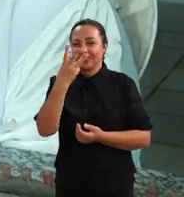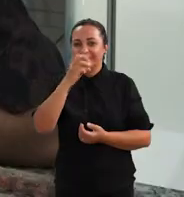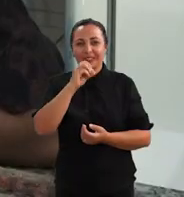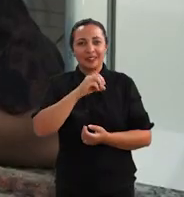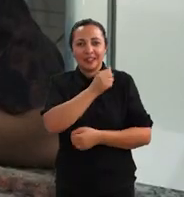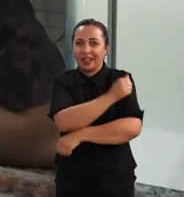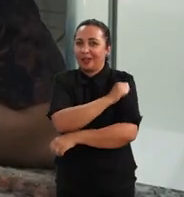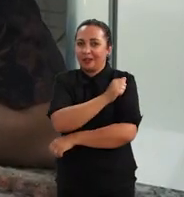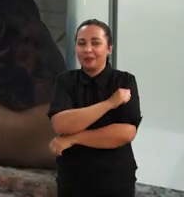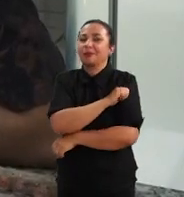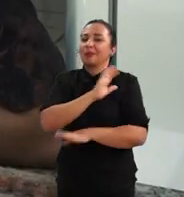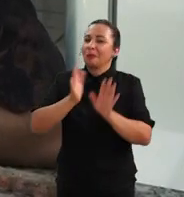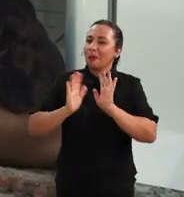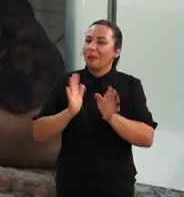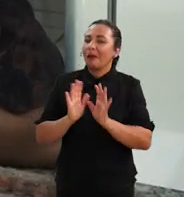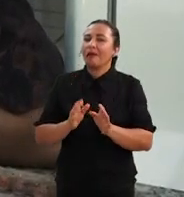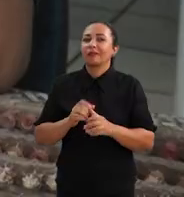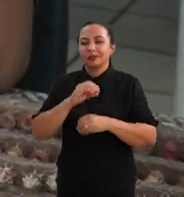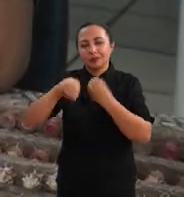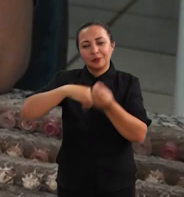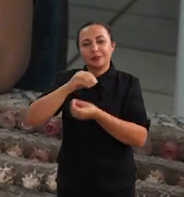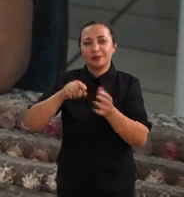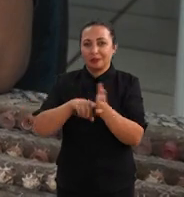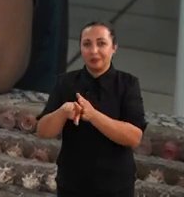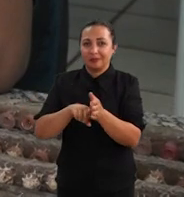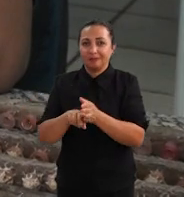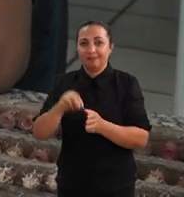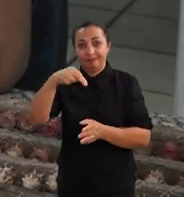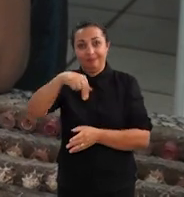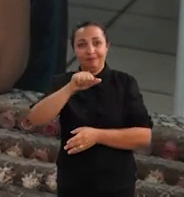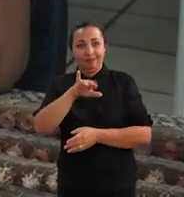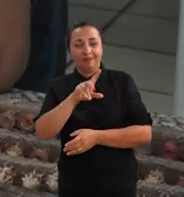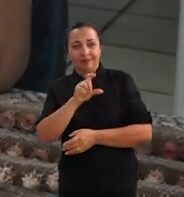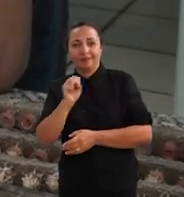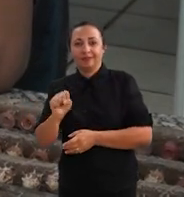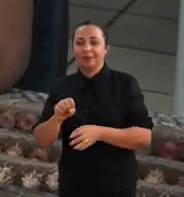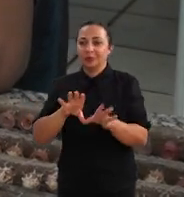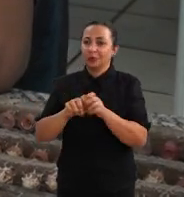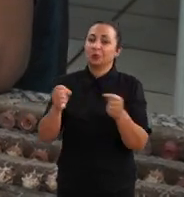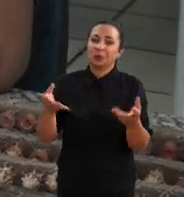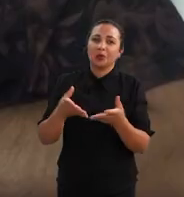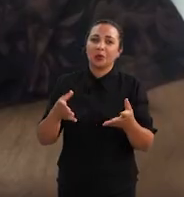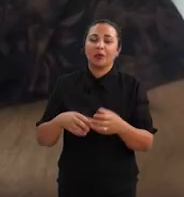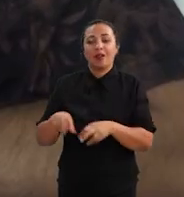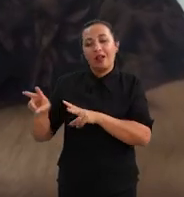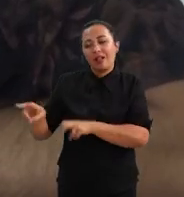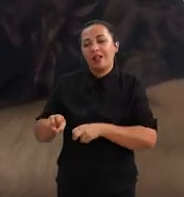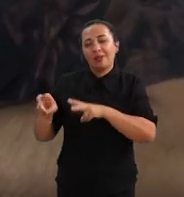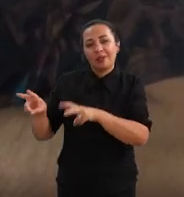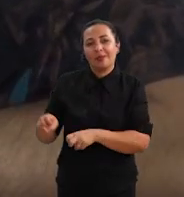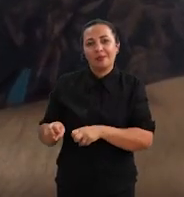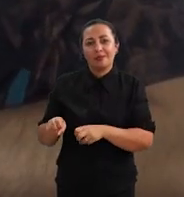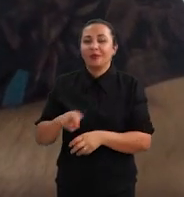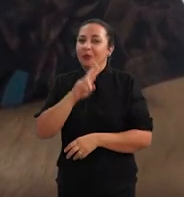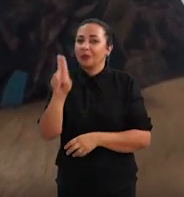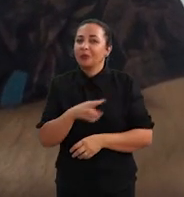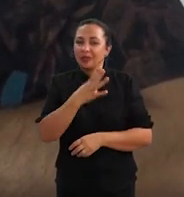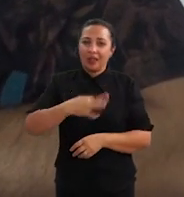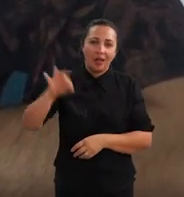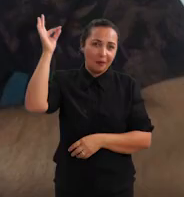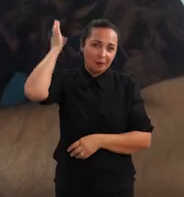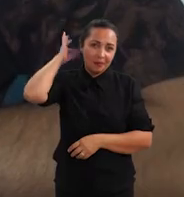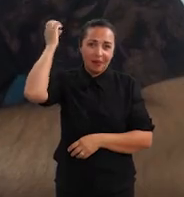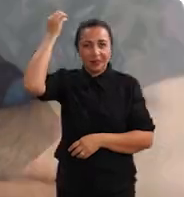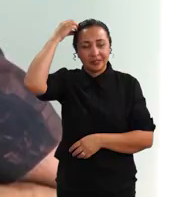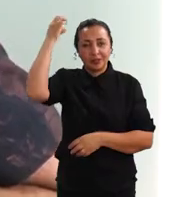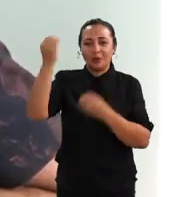estudantes envolvidos nas pesquisas. Nailton se formou recentemente em agronomia, usando as abelhas como objeto